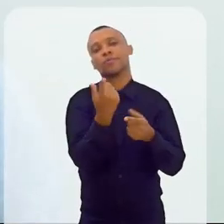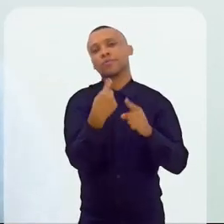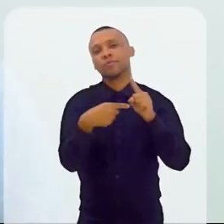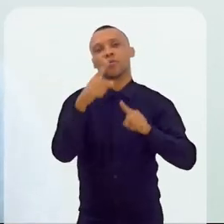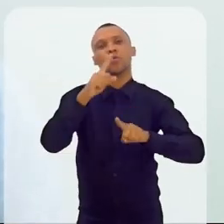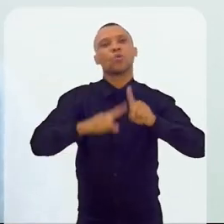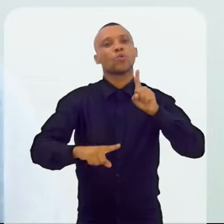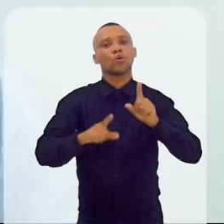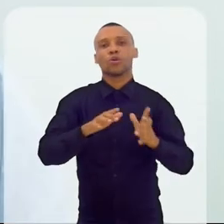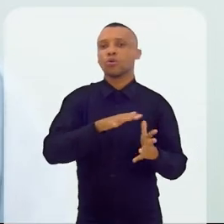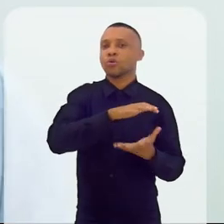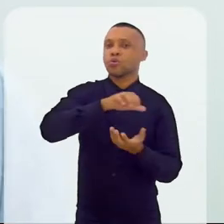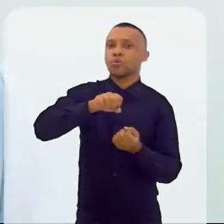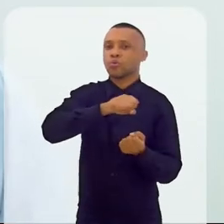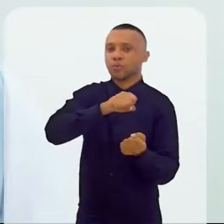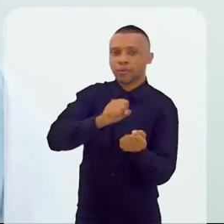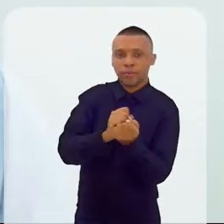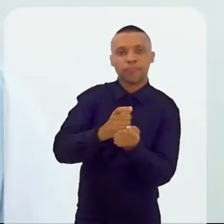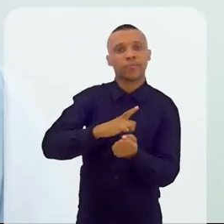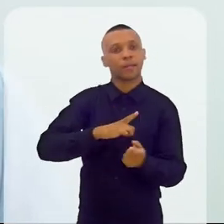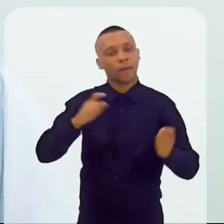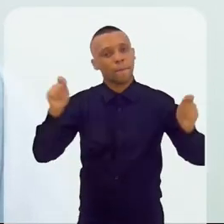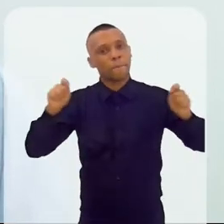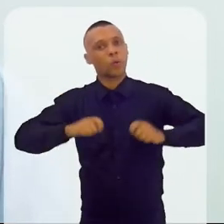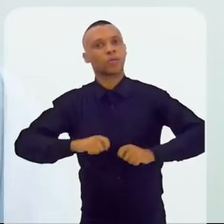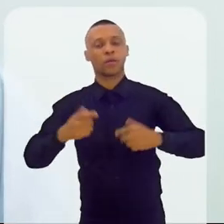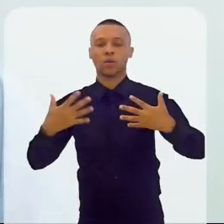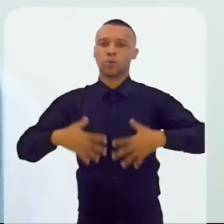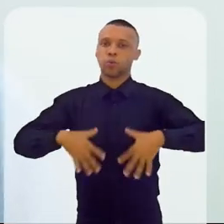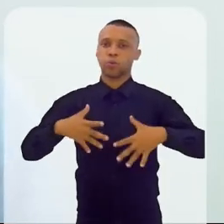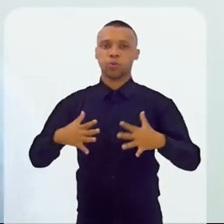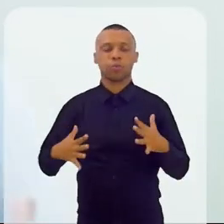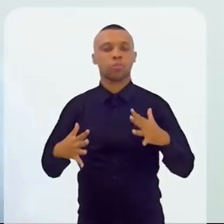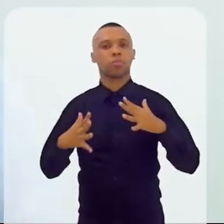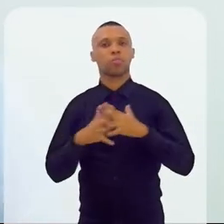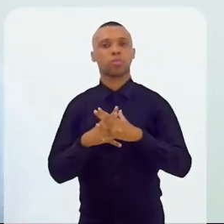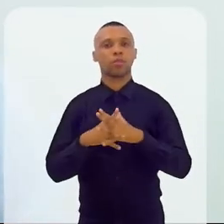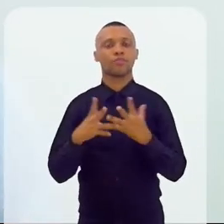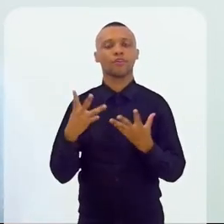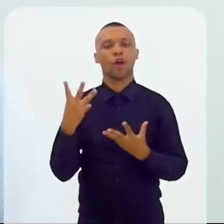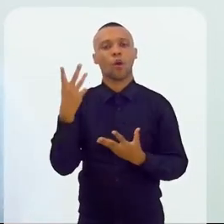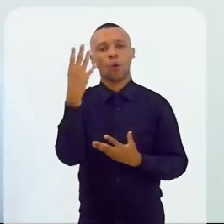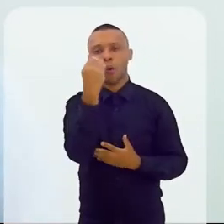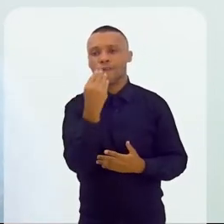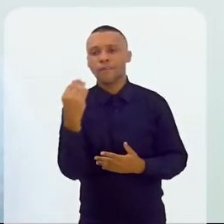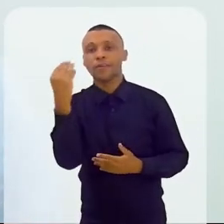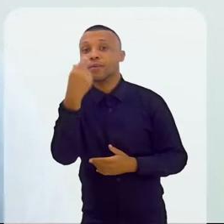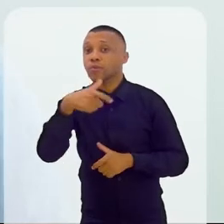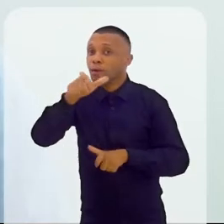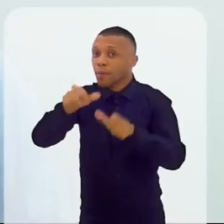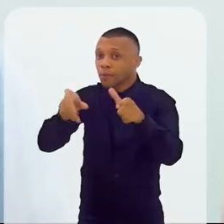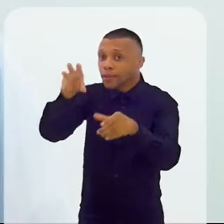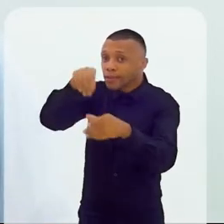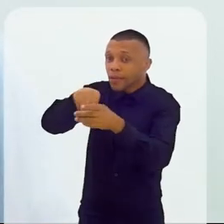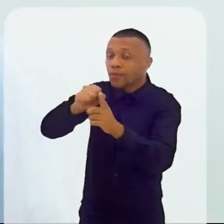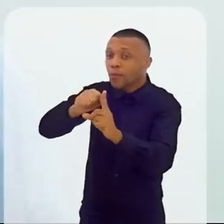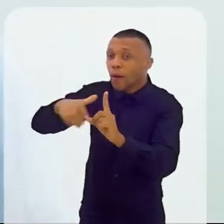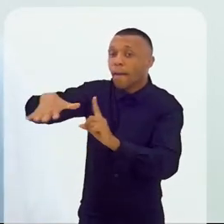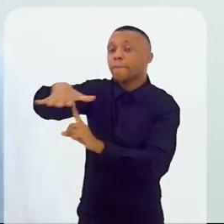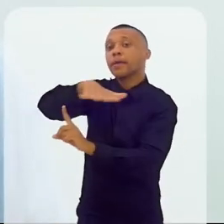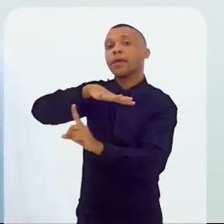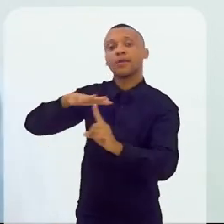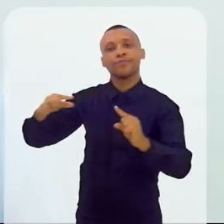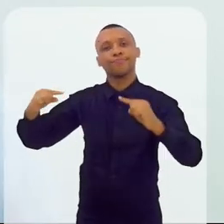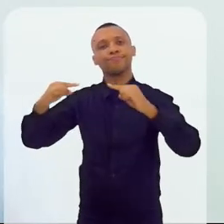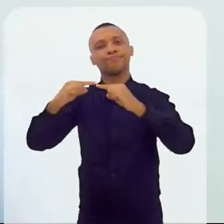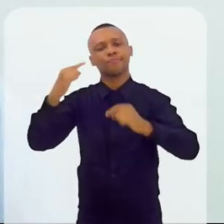desenvolvimento sustentável tem um poder muito grande, de convencimento quando as pessoas estão dentro de um ambiente